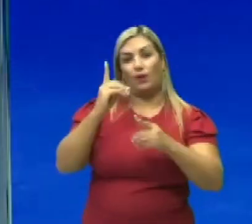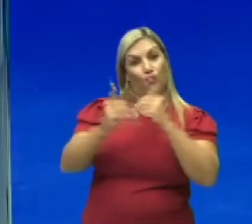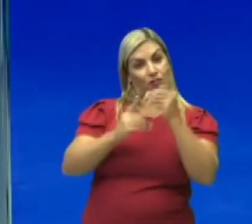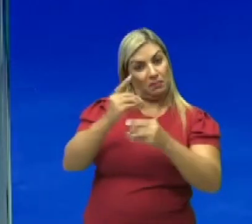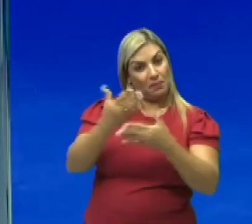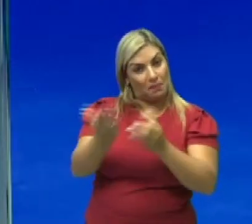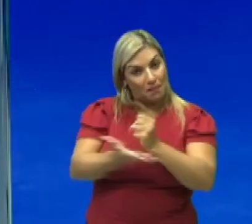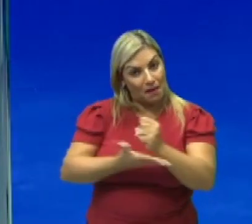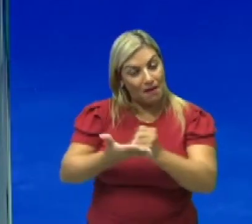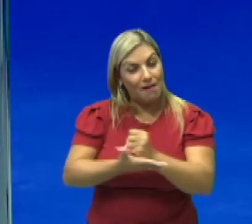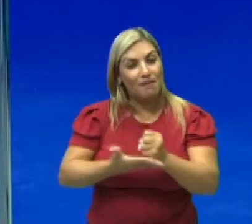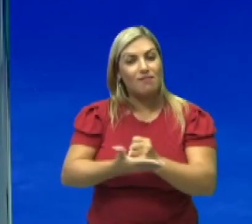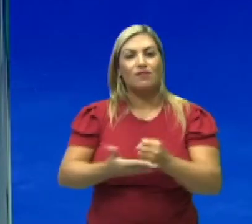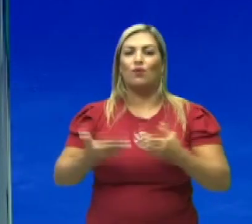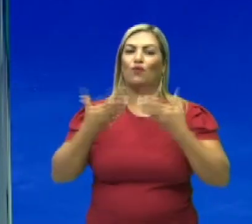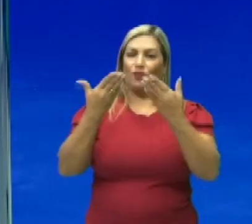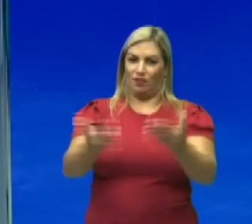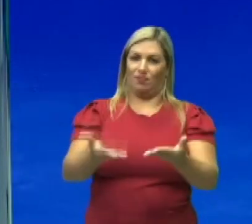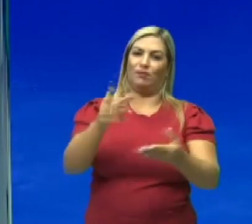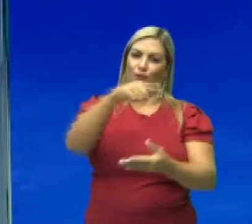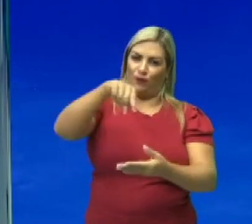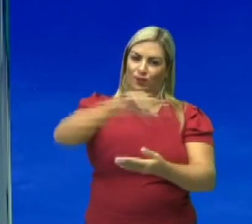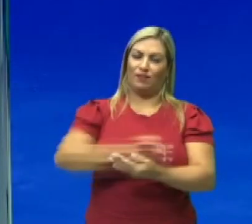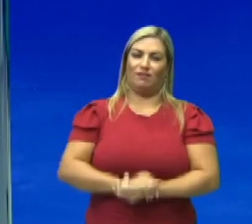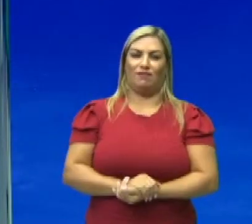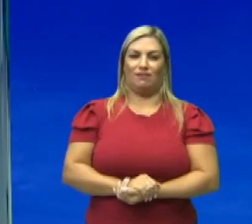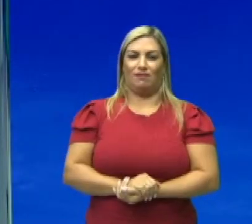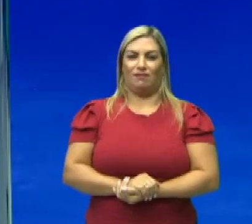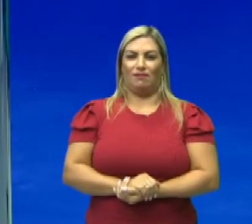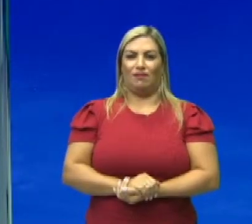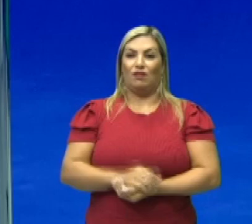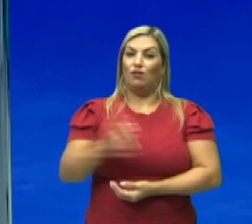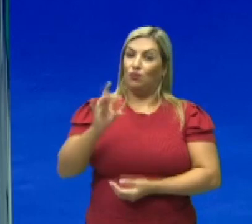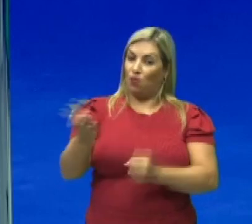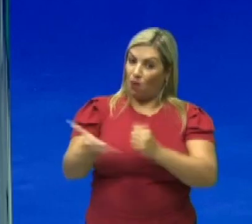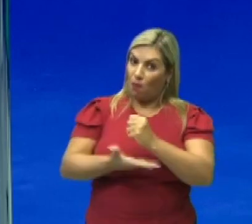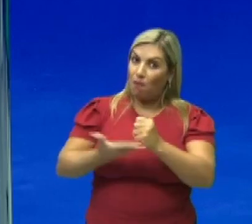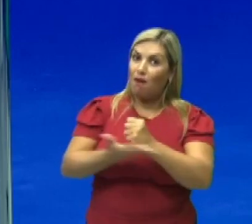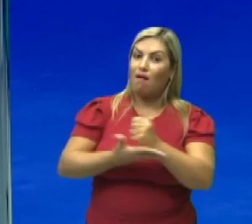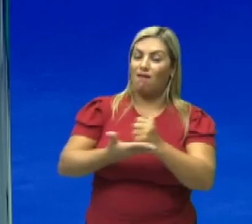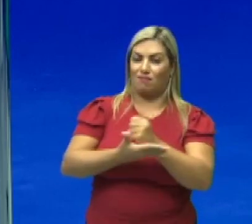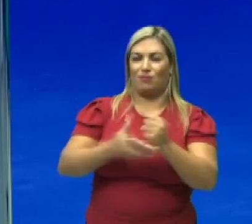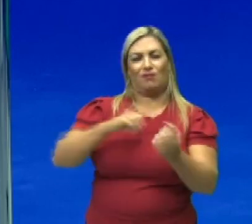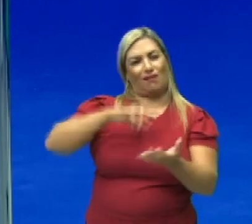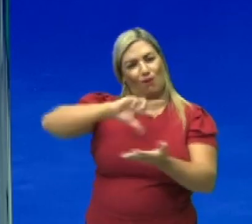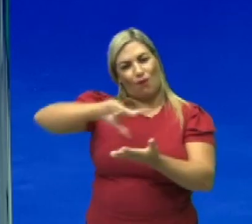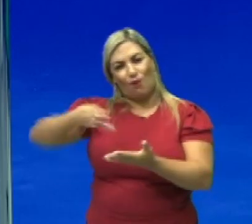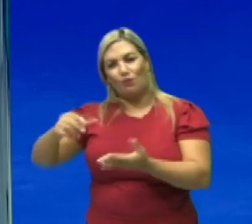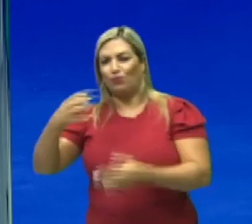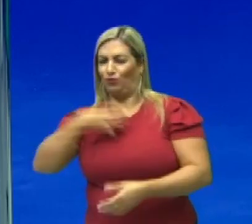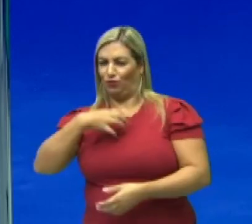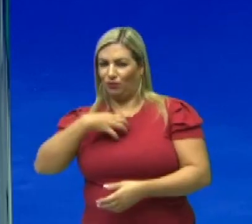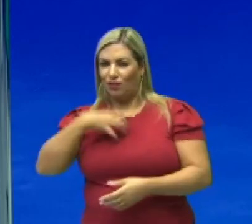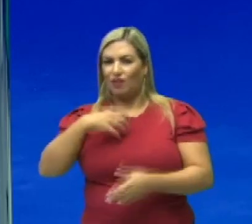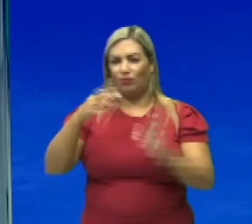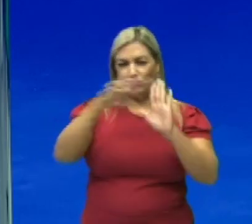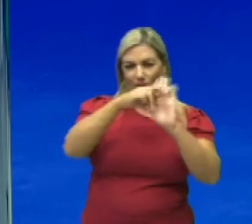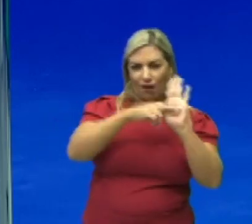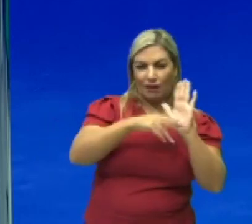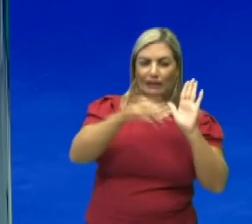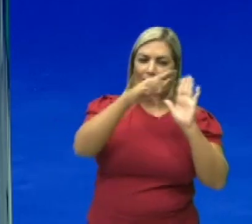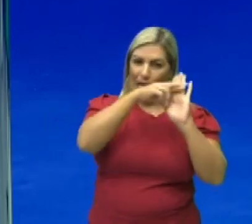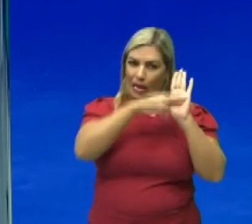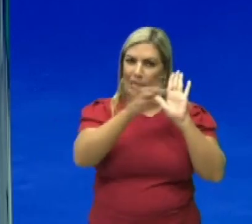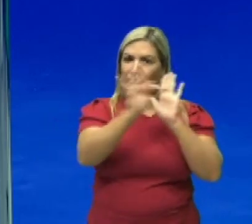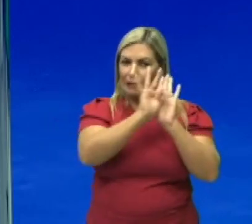básica oferecida para vocês. Estou mostrando para vocês só o básico. Existem outras táticas, outras técnicas